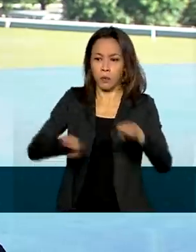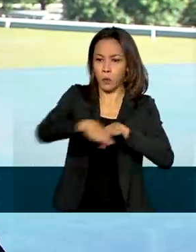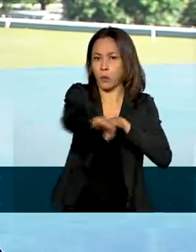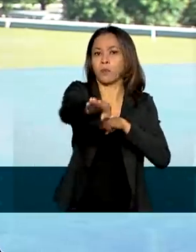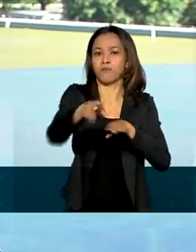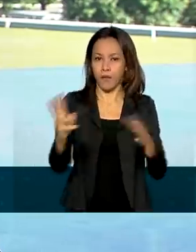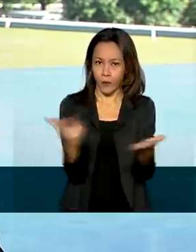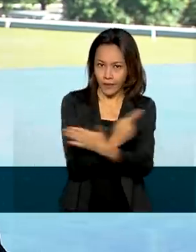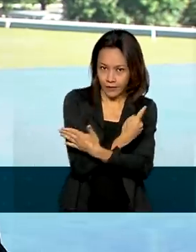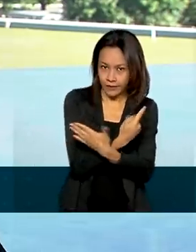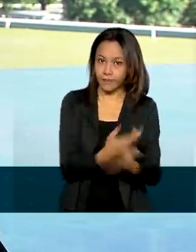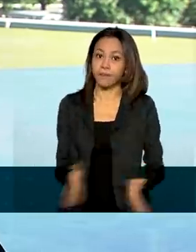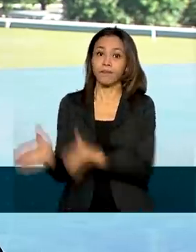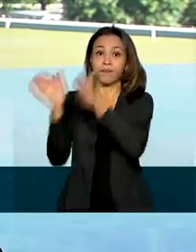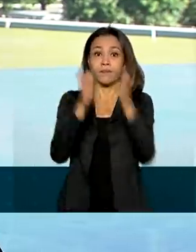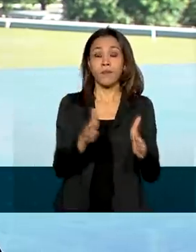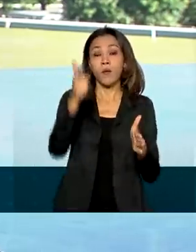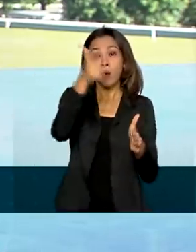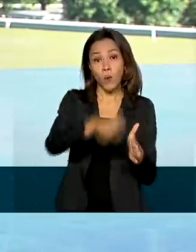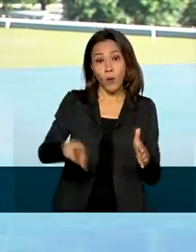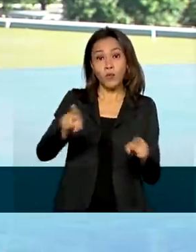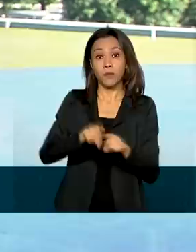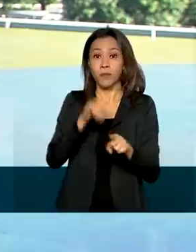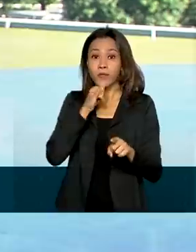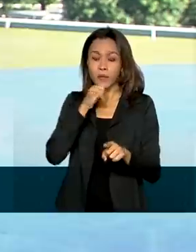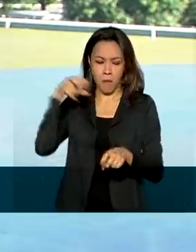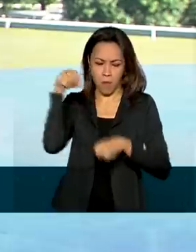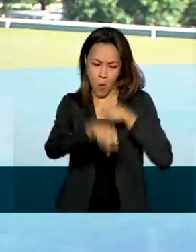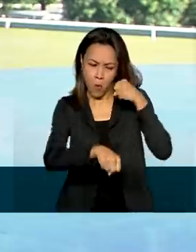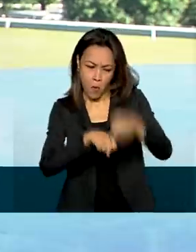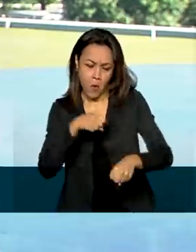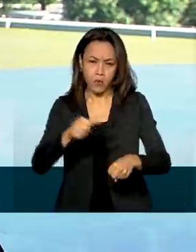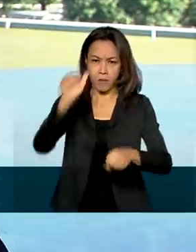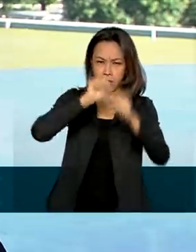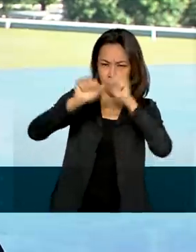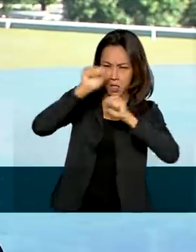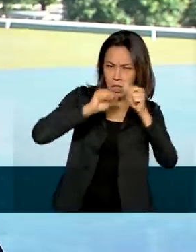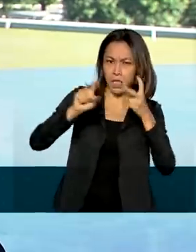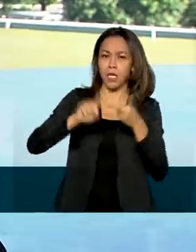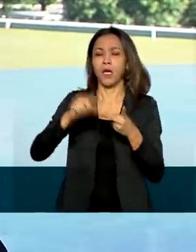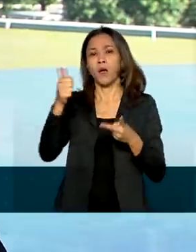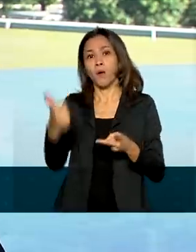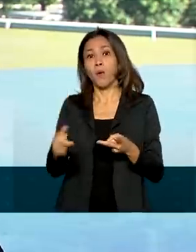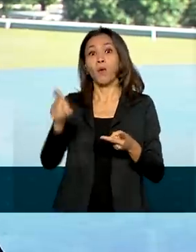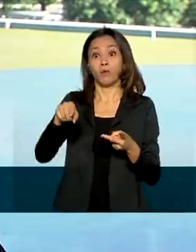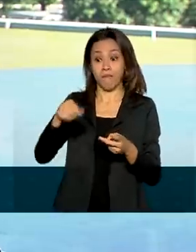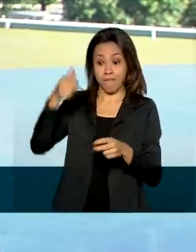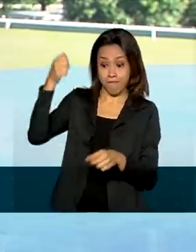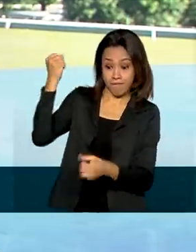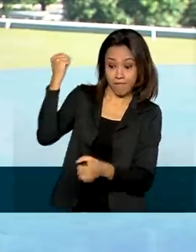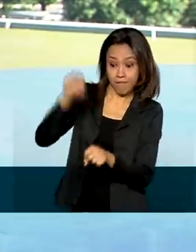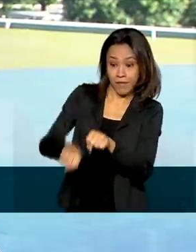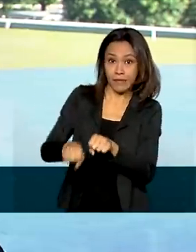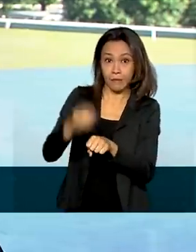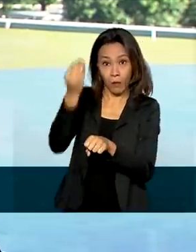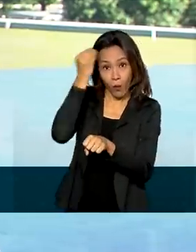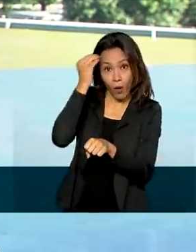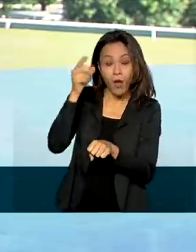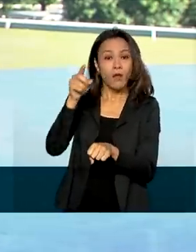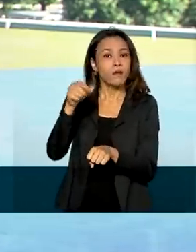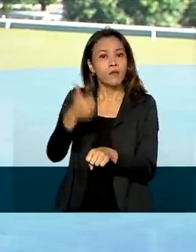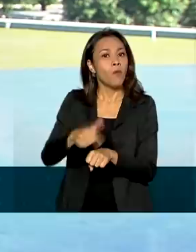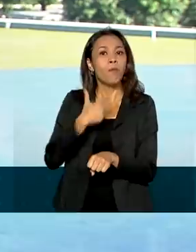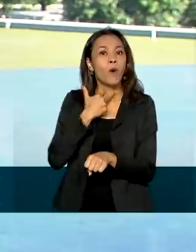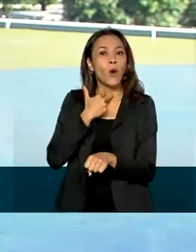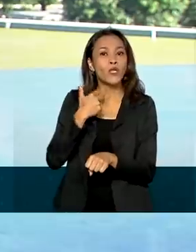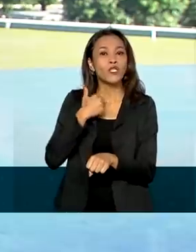motoristas condenados por homicídio culposo ou lesão corporal sob efeito de álcool não podem mais ter a pena de prisão convertida em